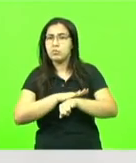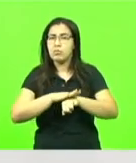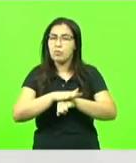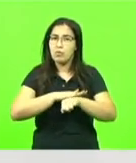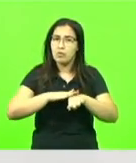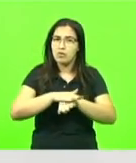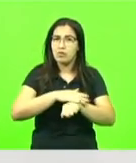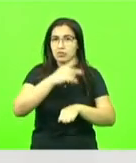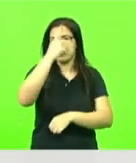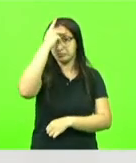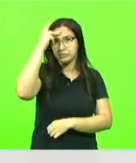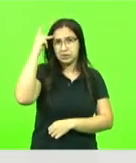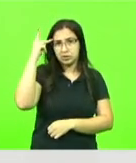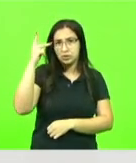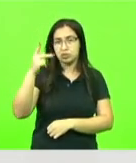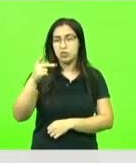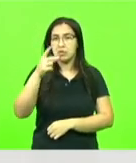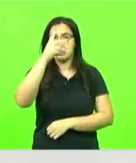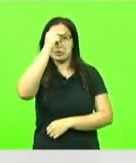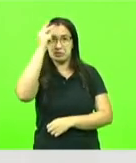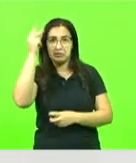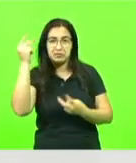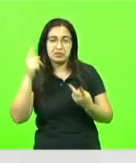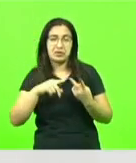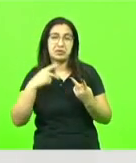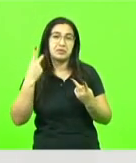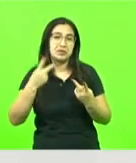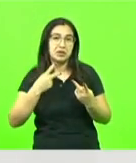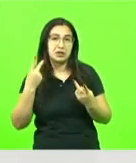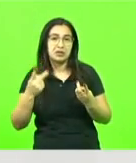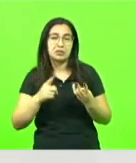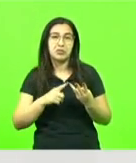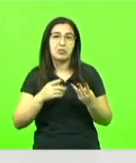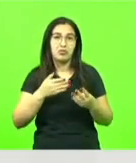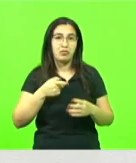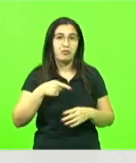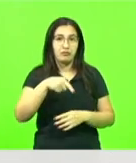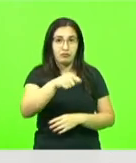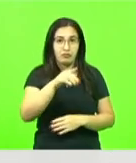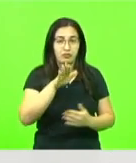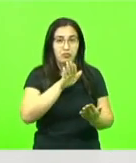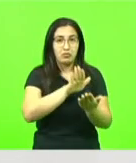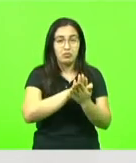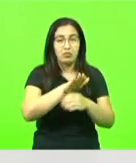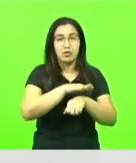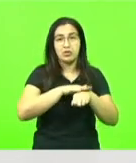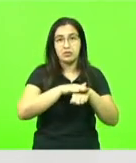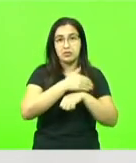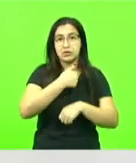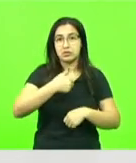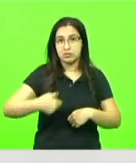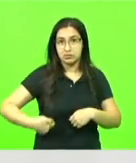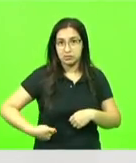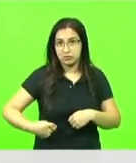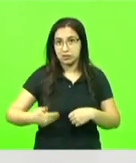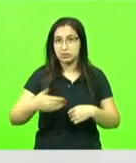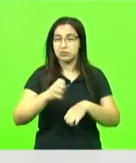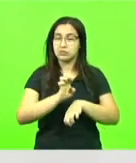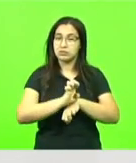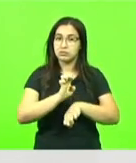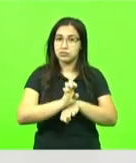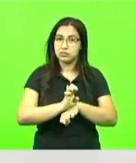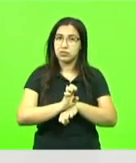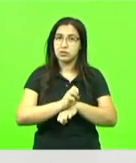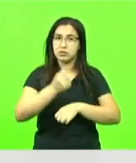principalmente os entes públicos, prefeitos, vereadores, para que eles possam ir até o governo do Estado falar sobre isso. porque em momento